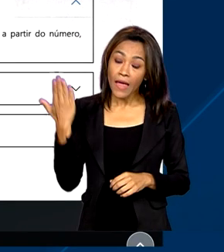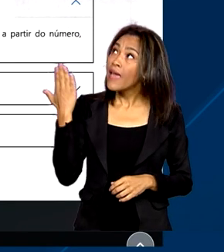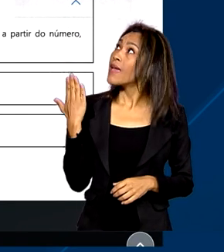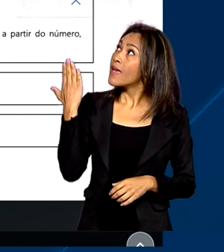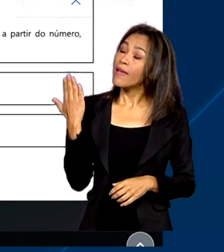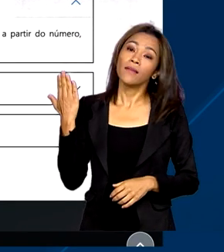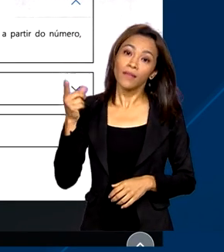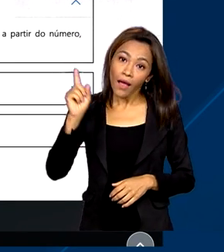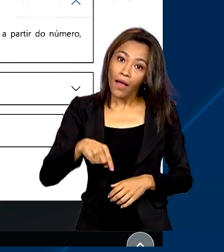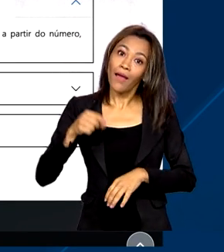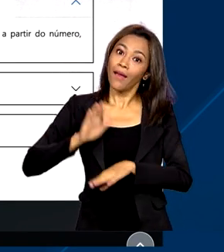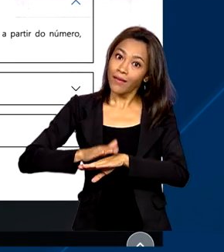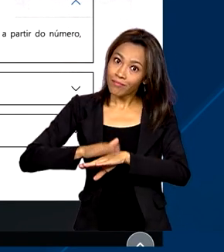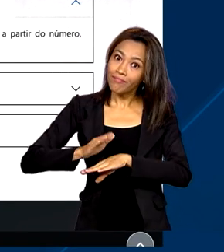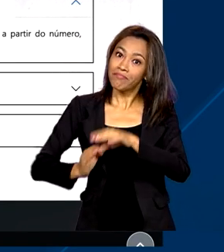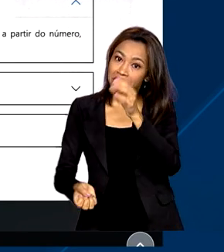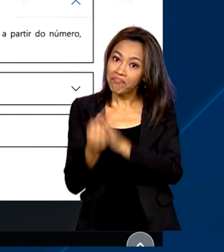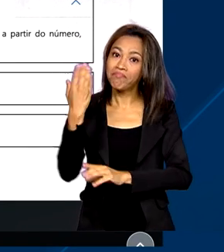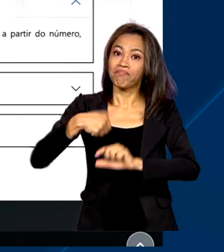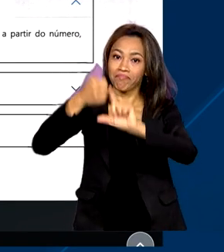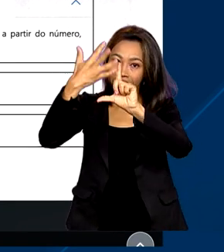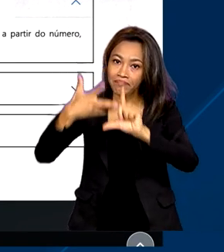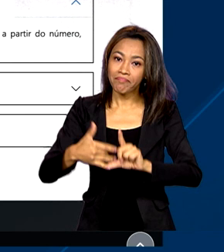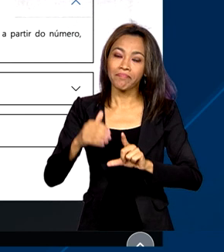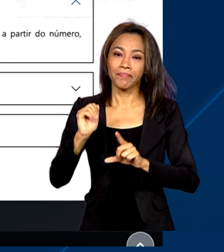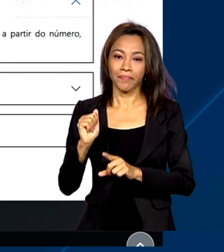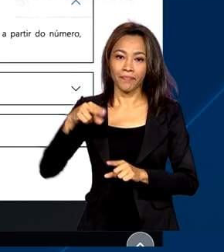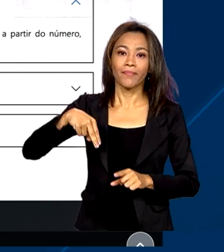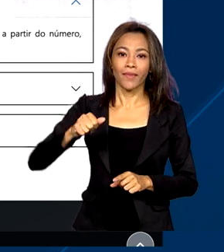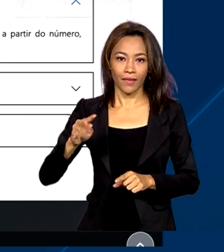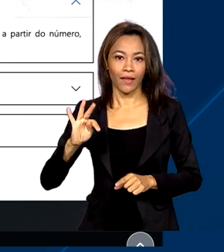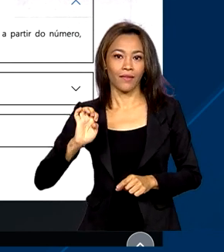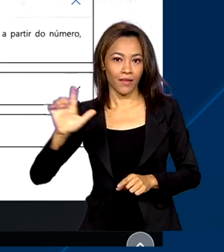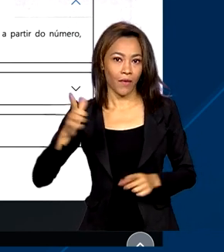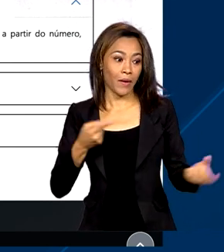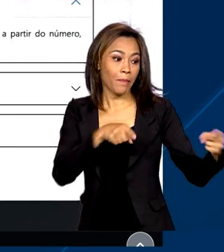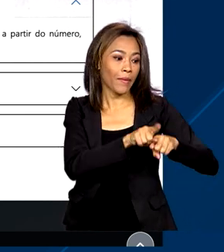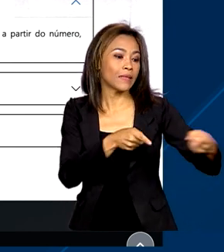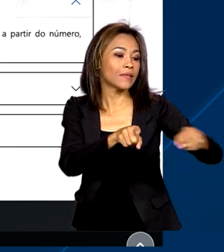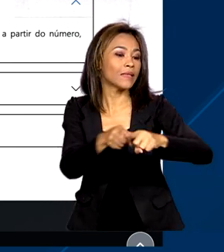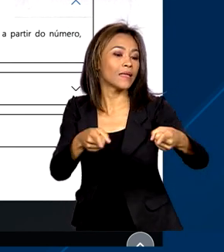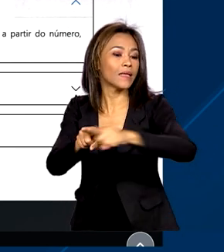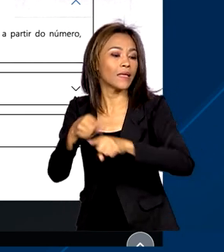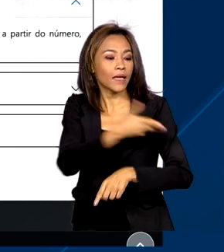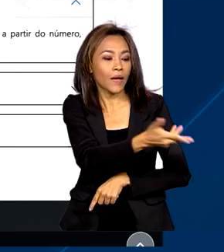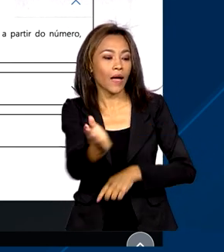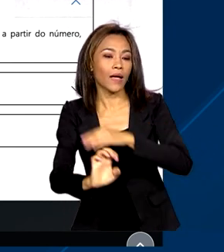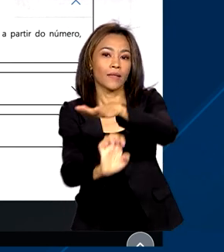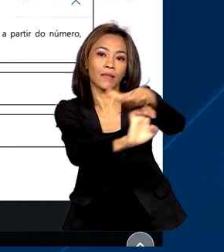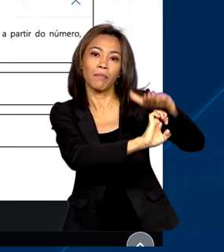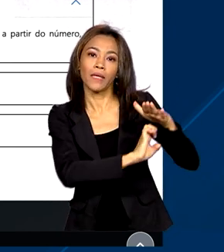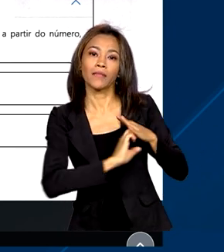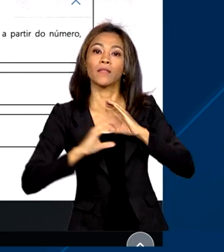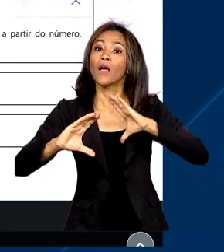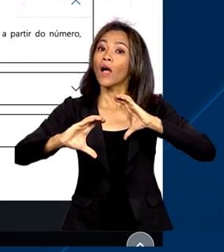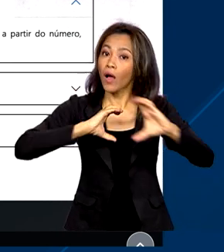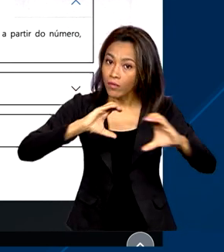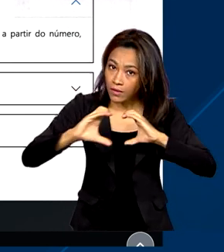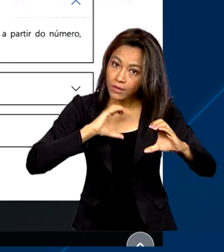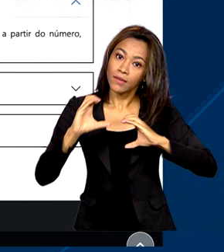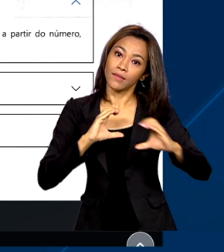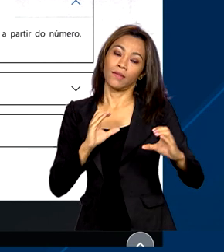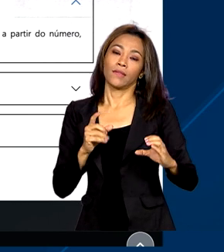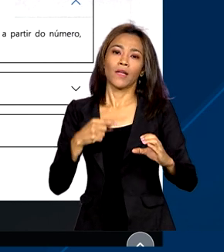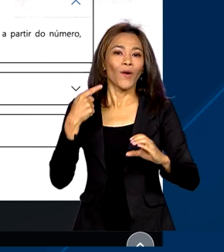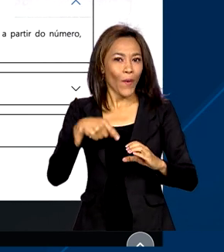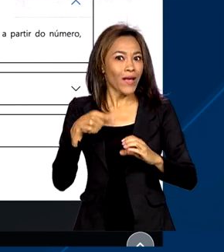iniciativa da Anatel em parceria com empresas prestadoras de serviços de telecomunicações. E com a informação